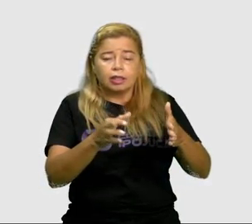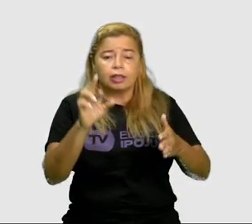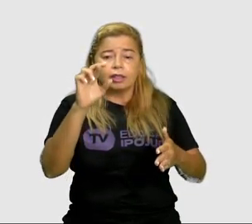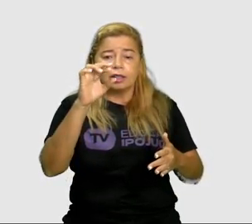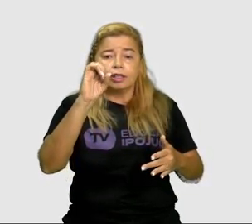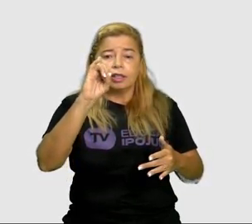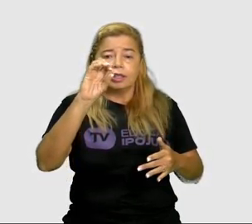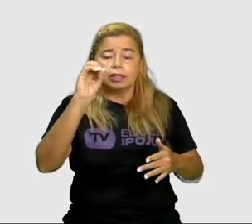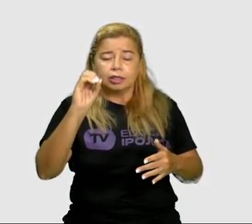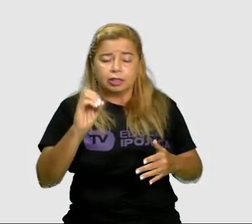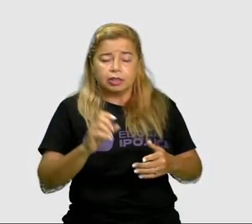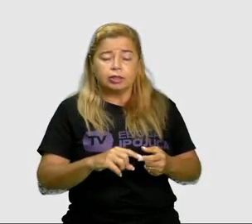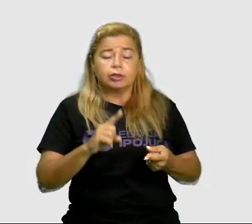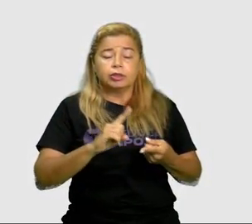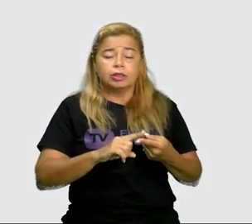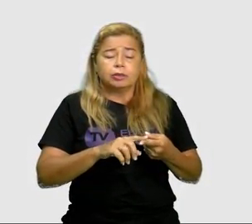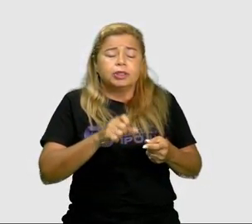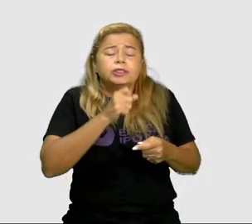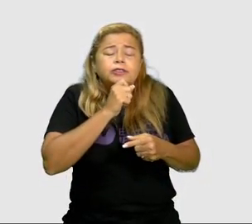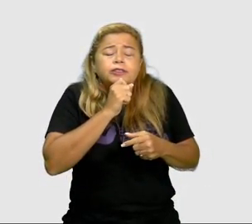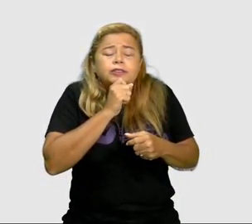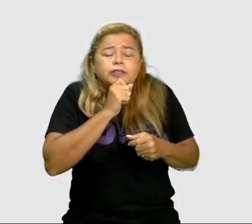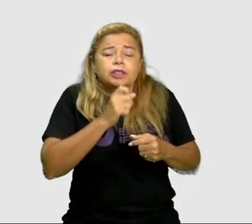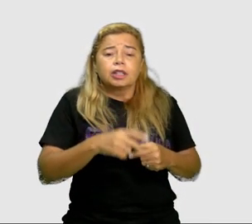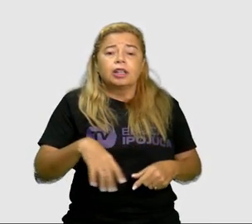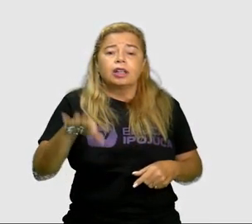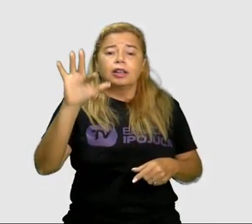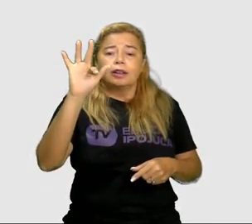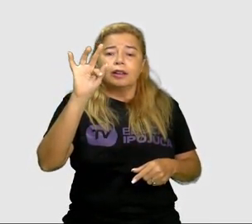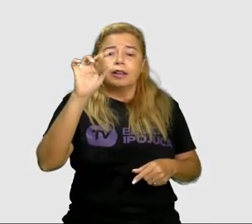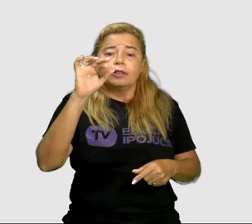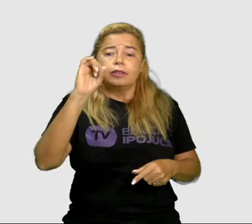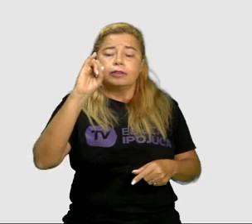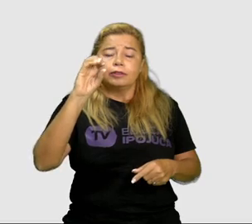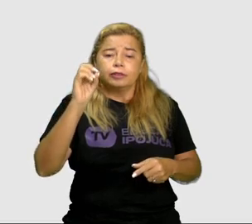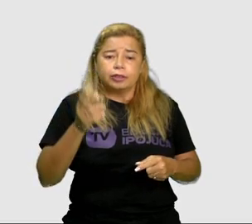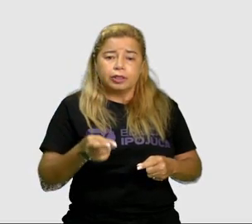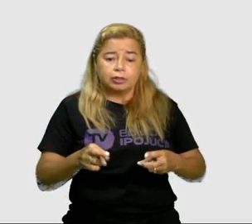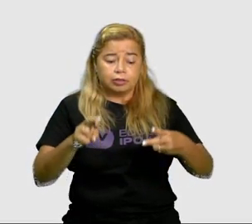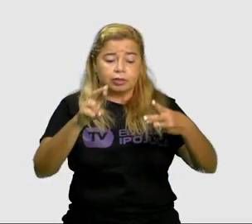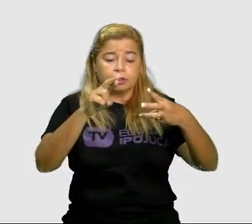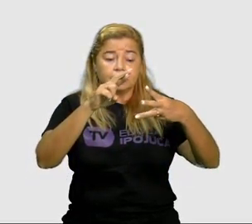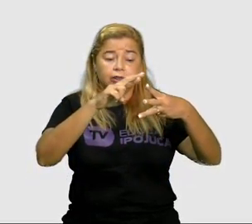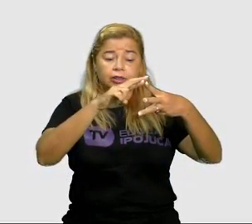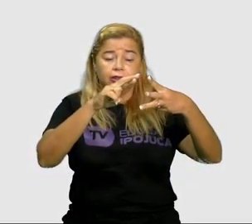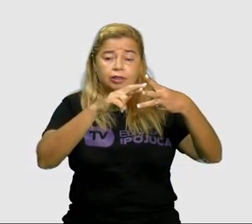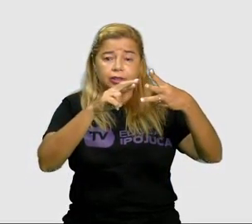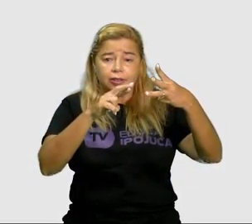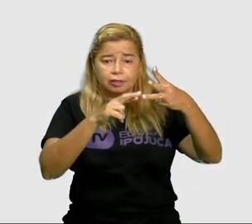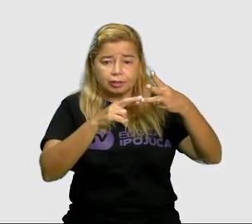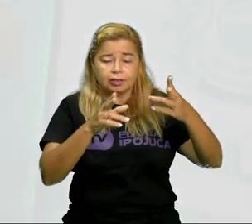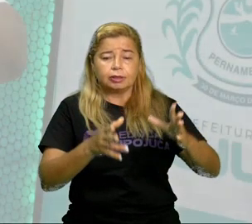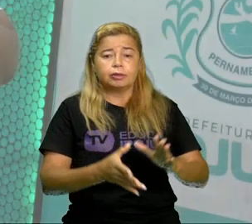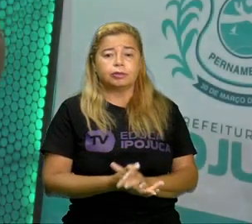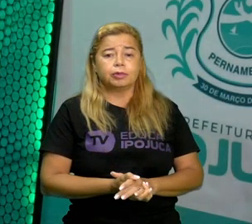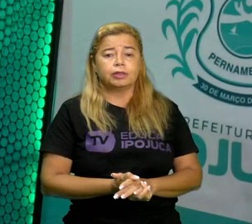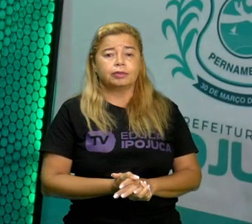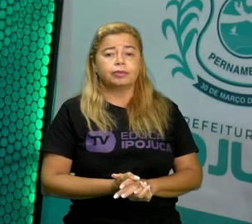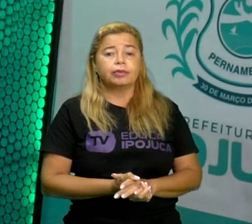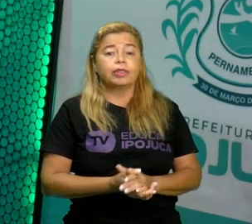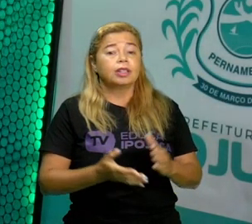palavras que rimam uma com as outras. E agora, eu vou deixar para vocês